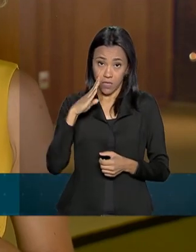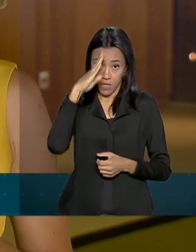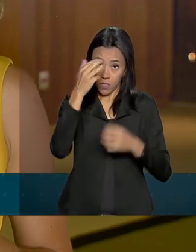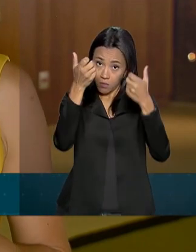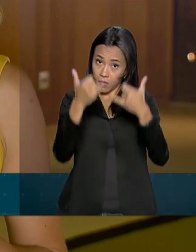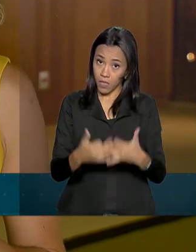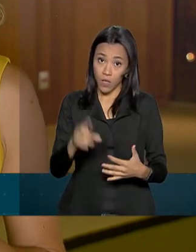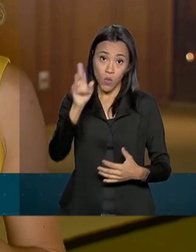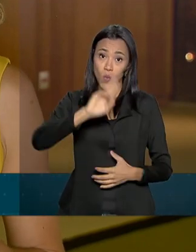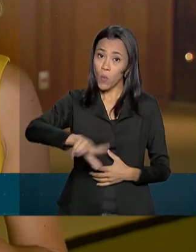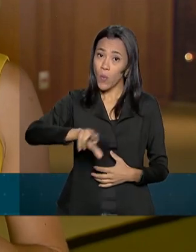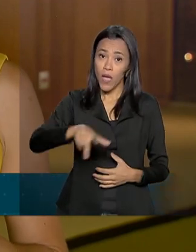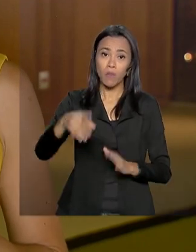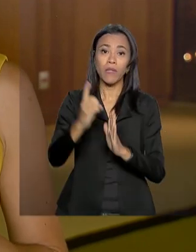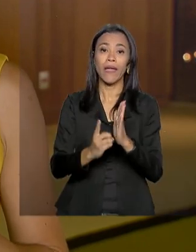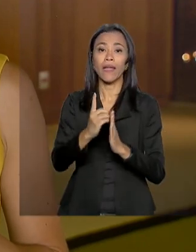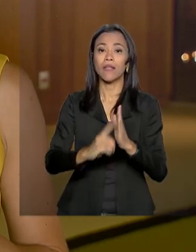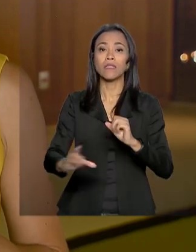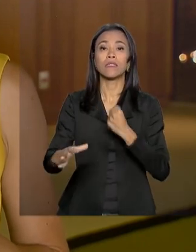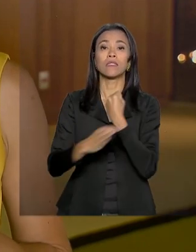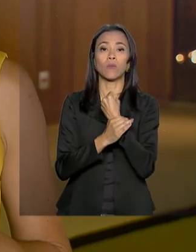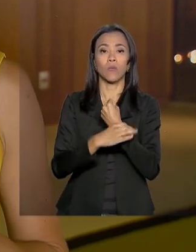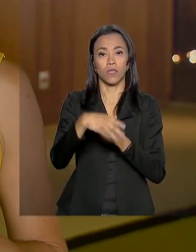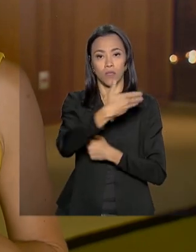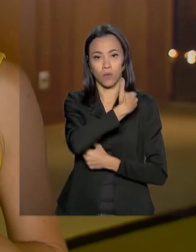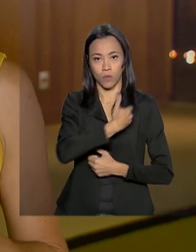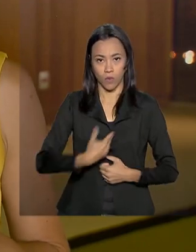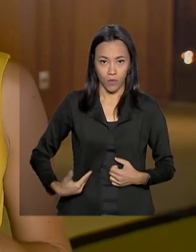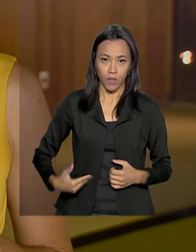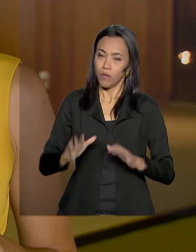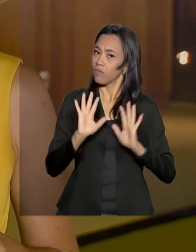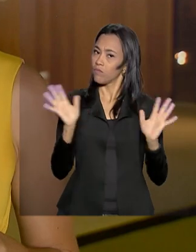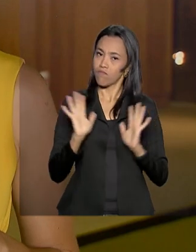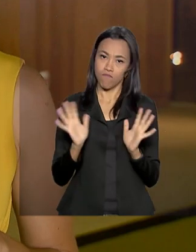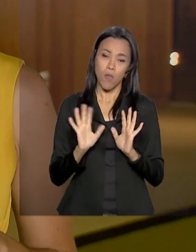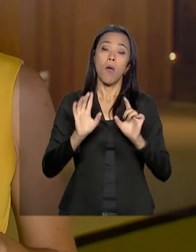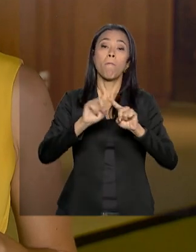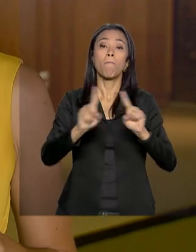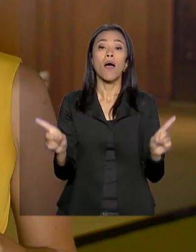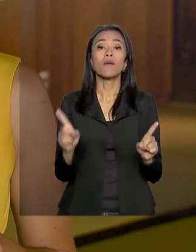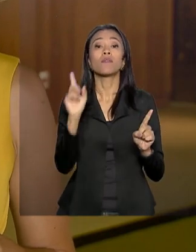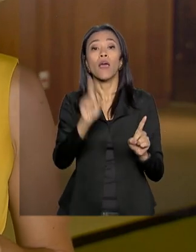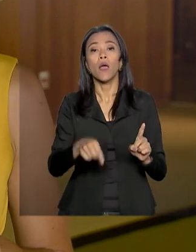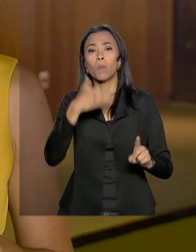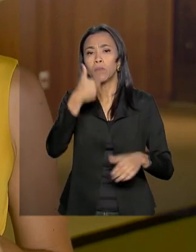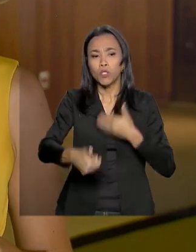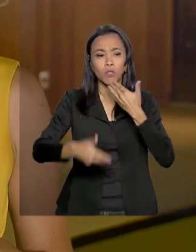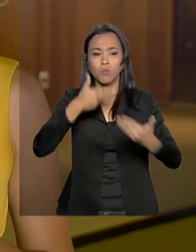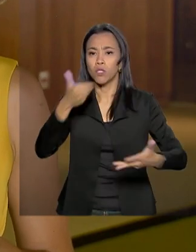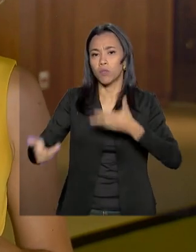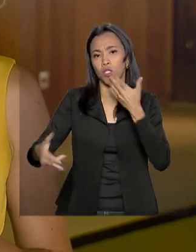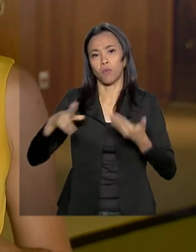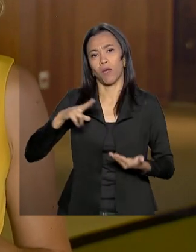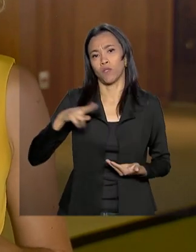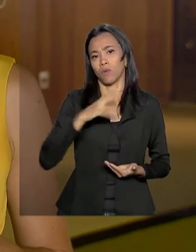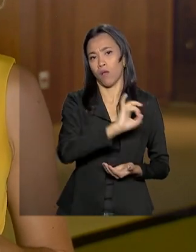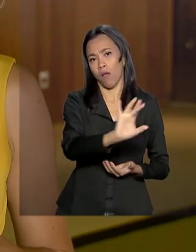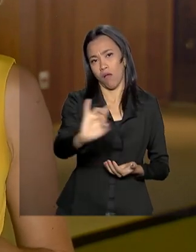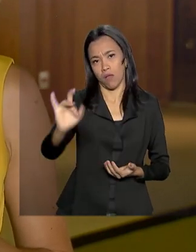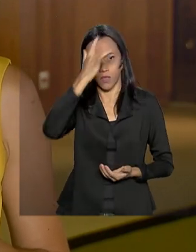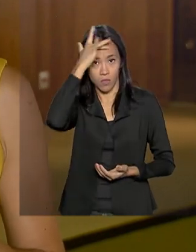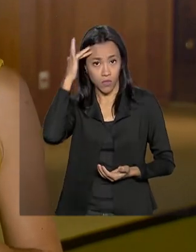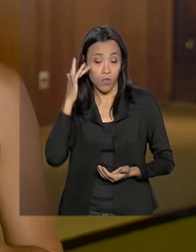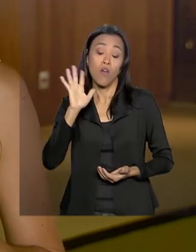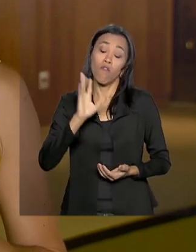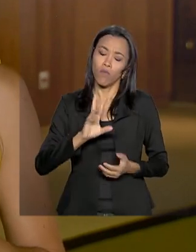pública e sim a possibilidade de atender a uma demanda individual. Segundo o presidente, foram realizadas várias